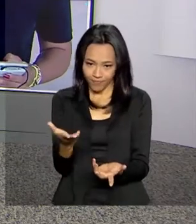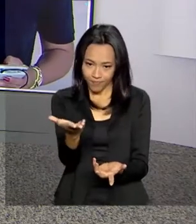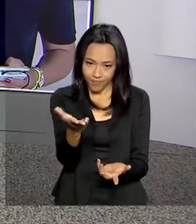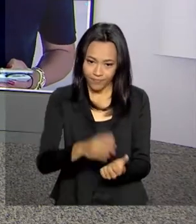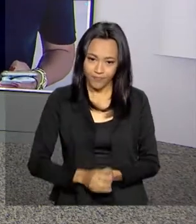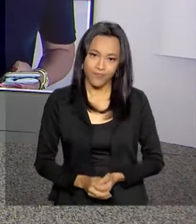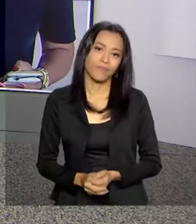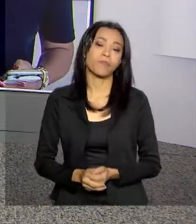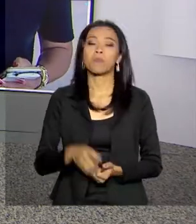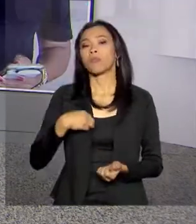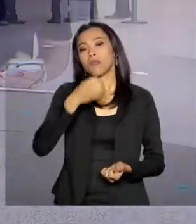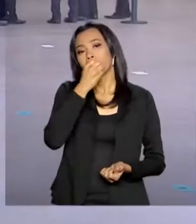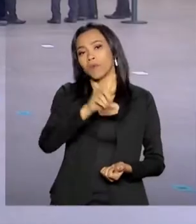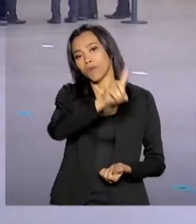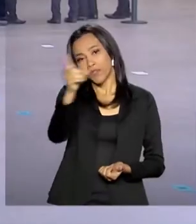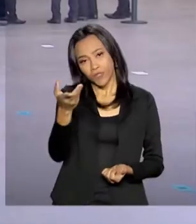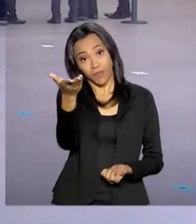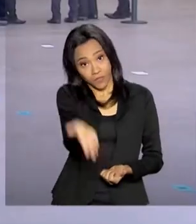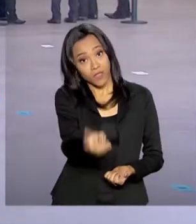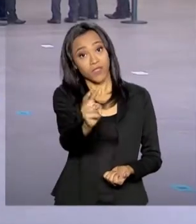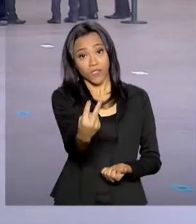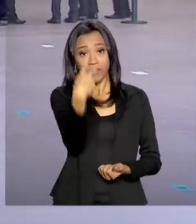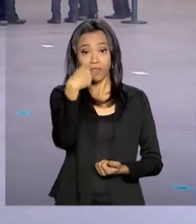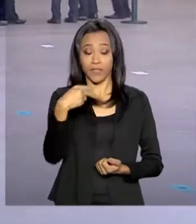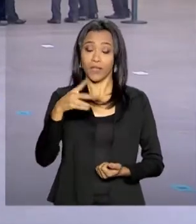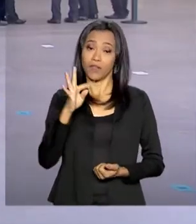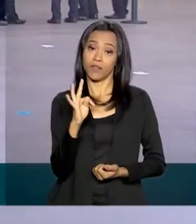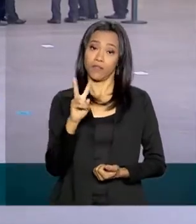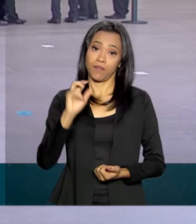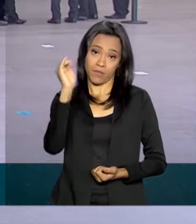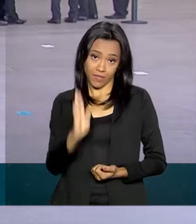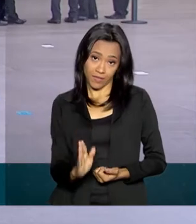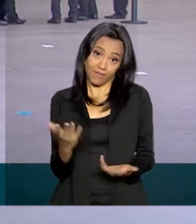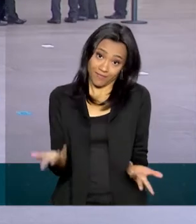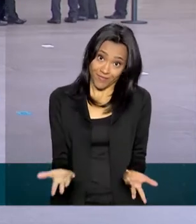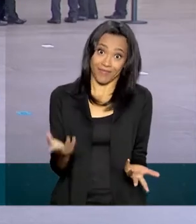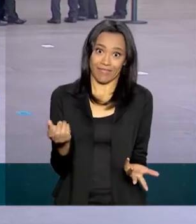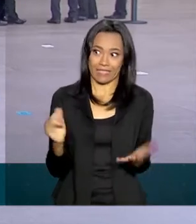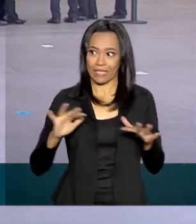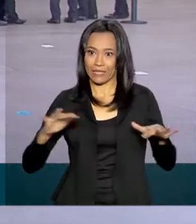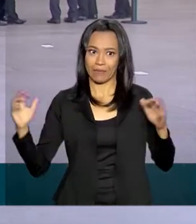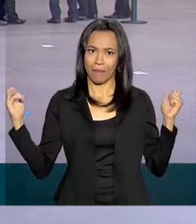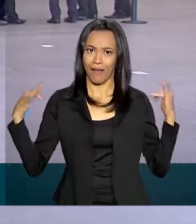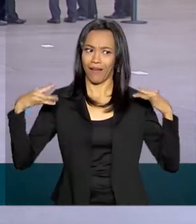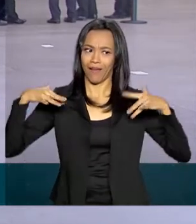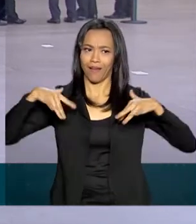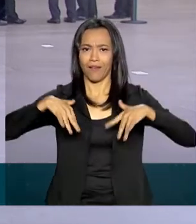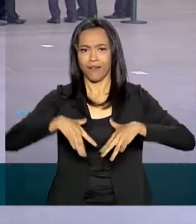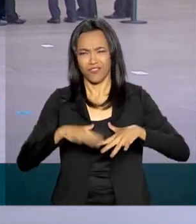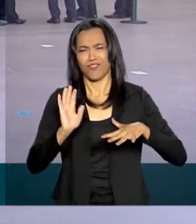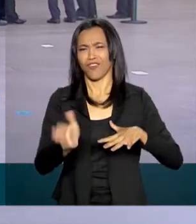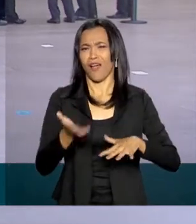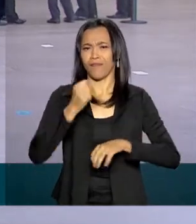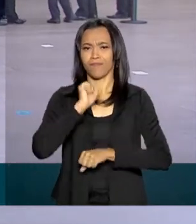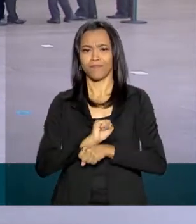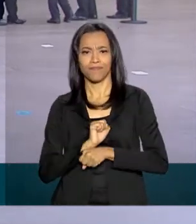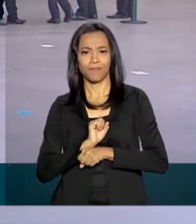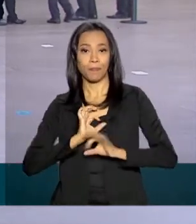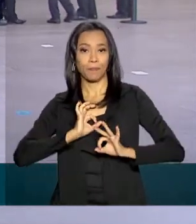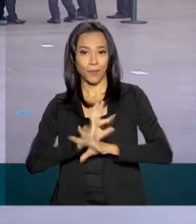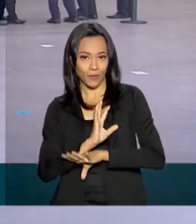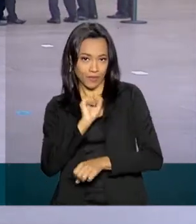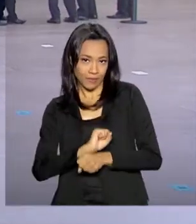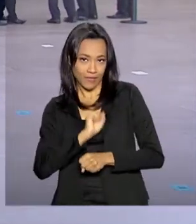Olá, Carla, bom dia pra você, bom dia pra você que acompanha a TV Brasil. É isso mesmo, vai ser um dia bem movimentado aqui. A gente já está posicionado,